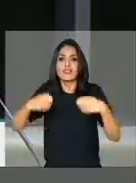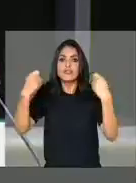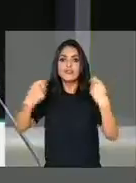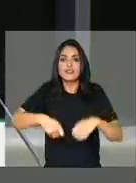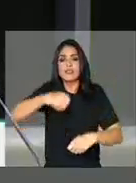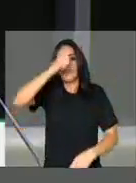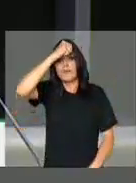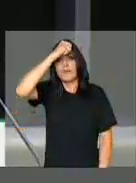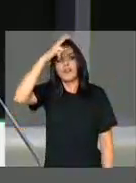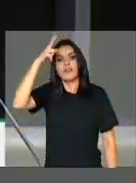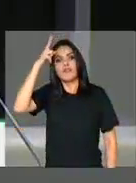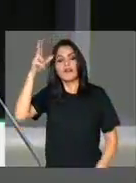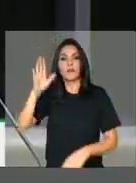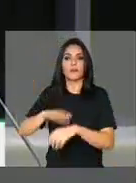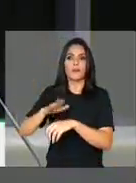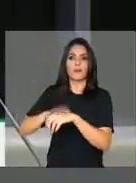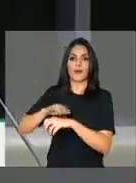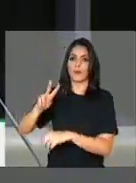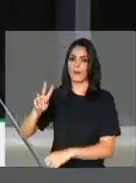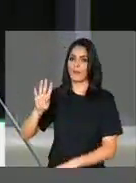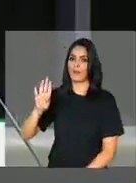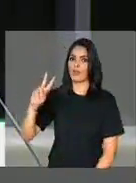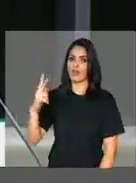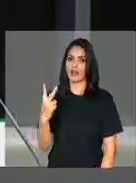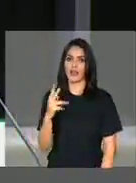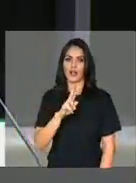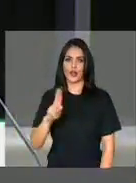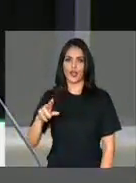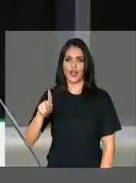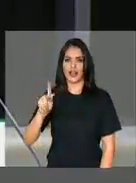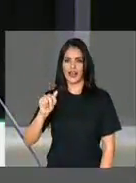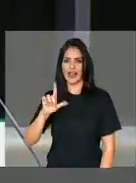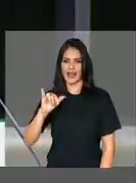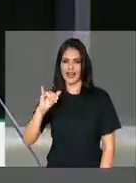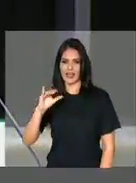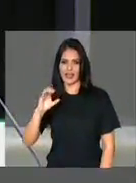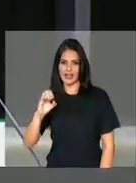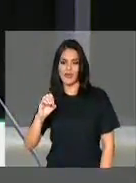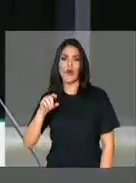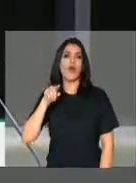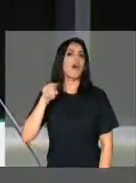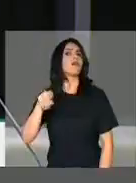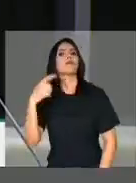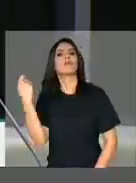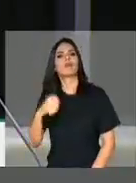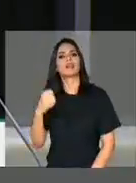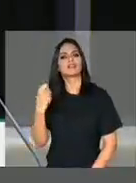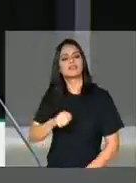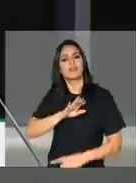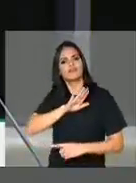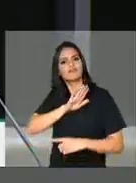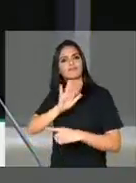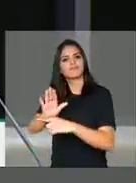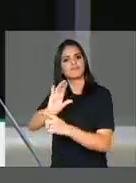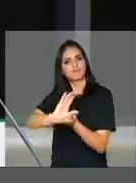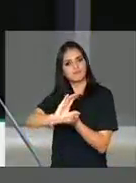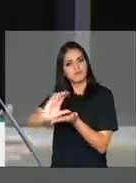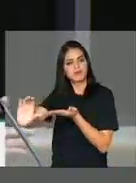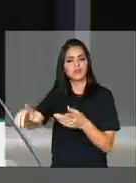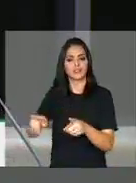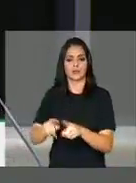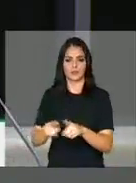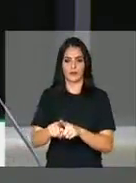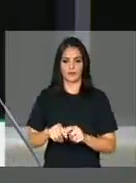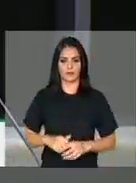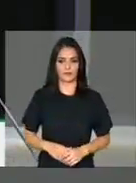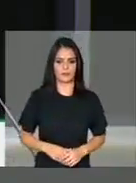prefeito de Belo Horizonte, o Calil, possa dar também uma contribuição significativa,